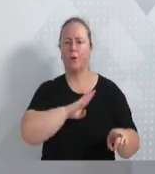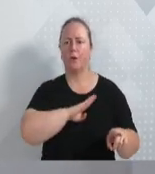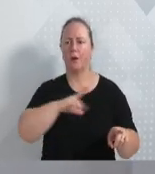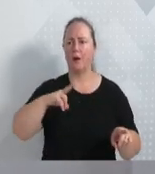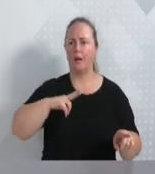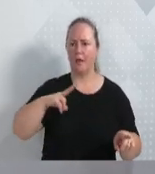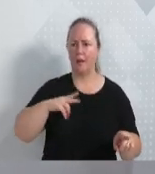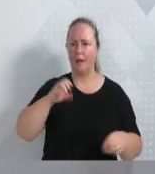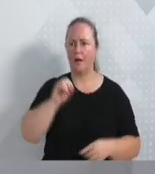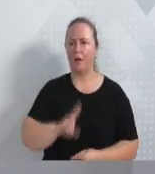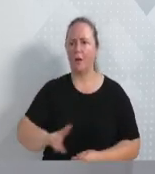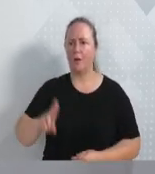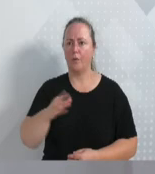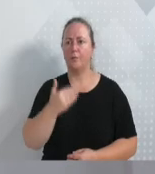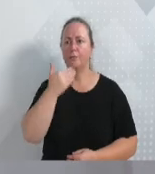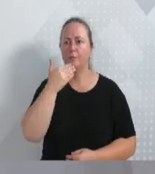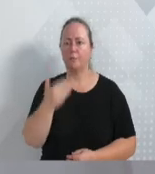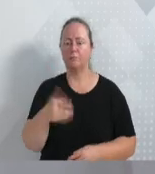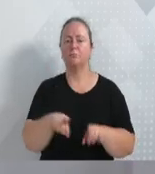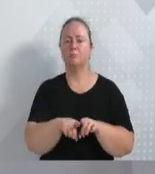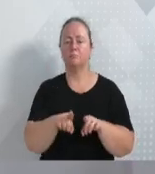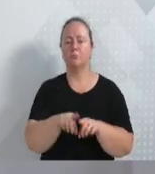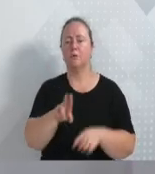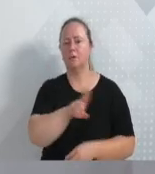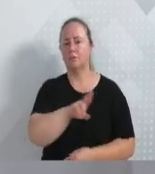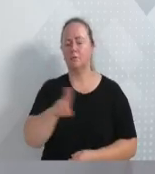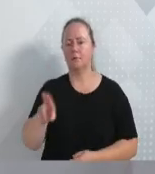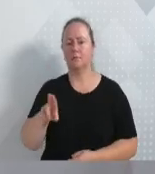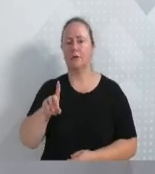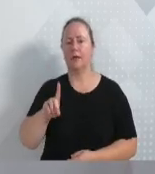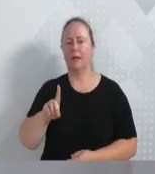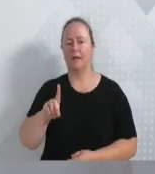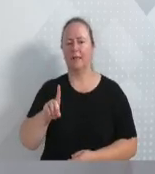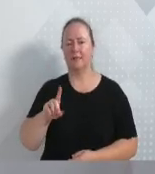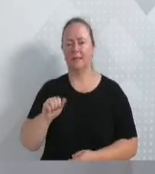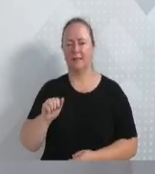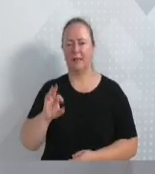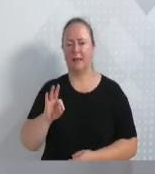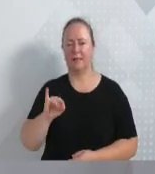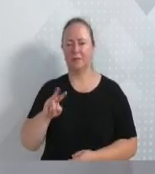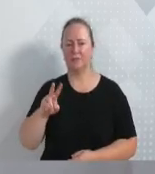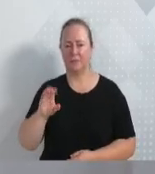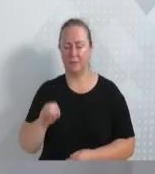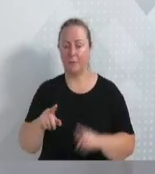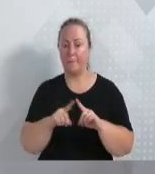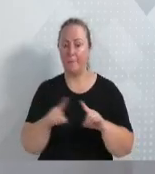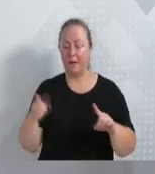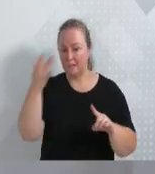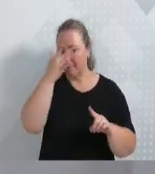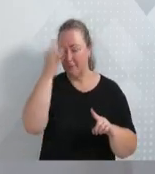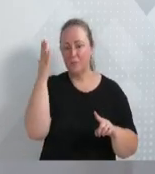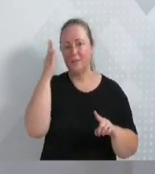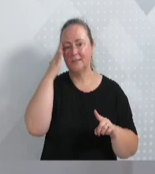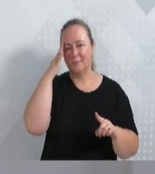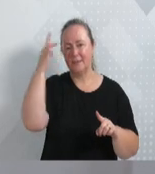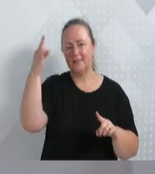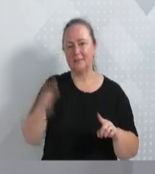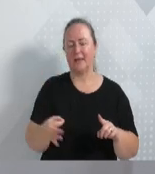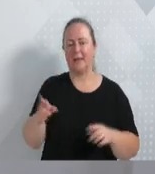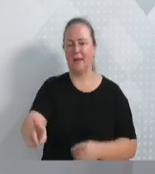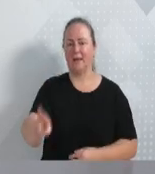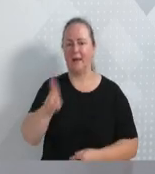ou então solicitar a nomeação de um advogado dativo, a ideia é que o cidadão saia de lá com a